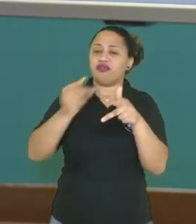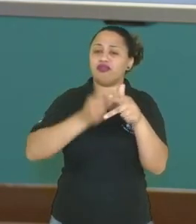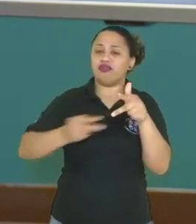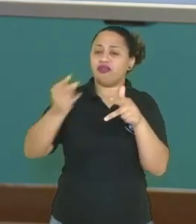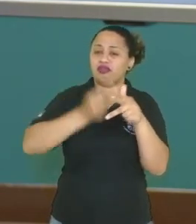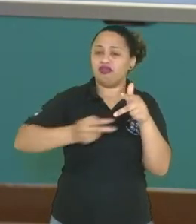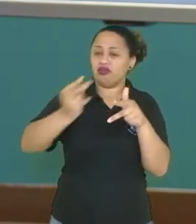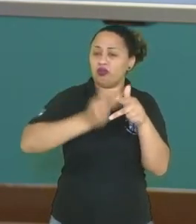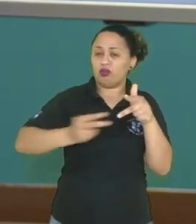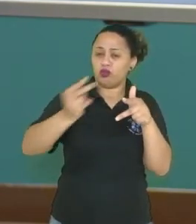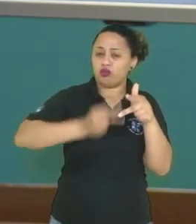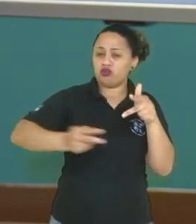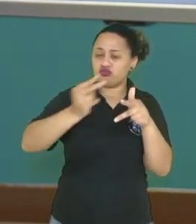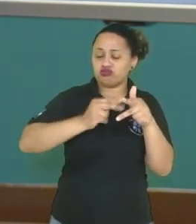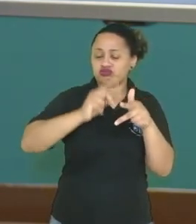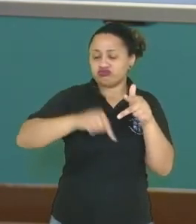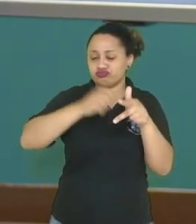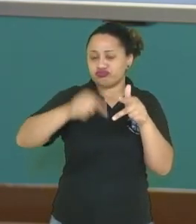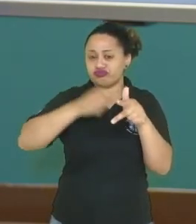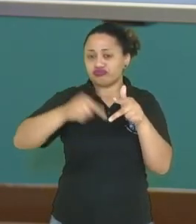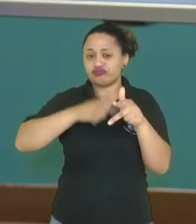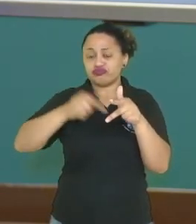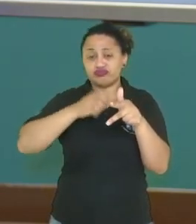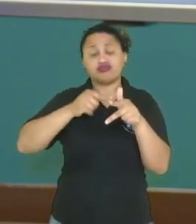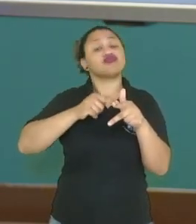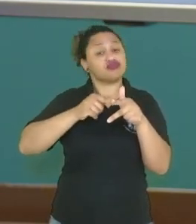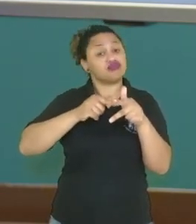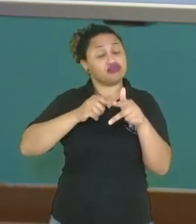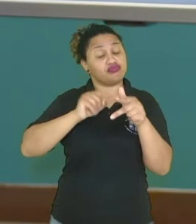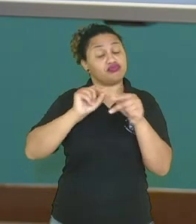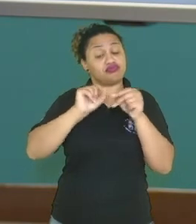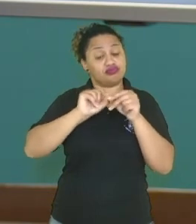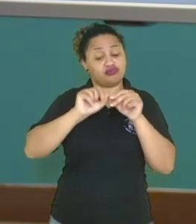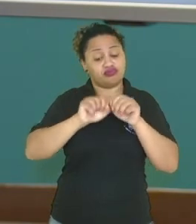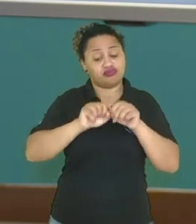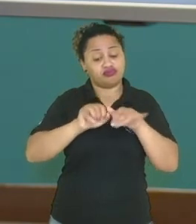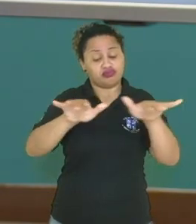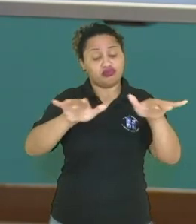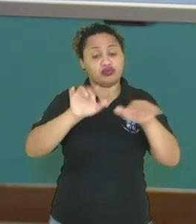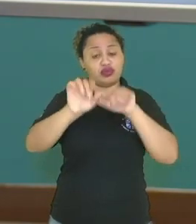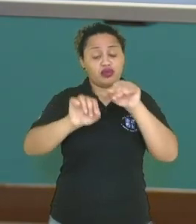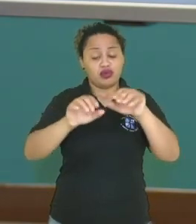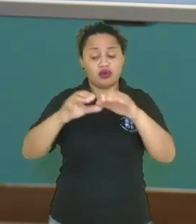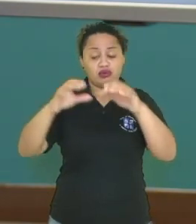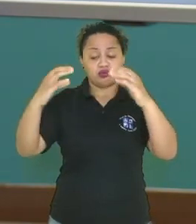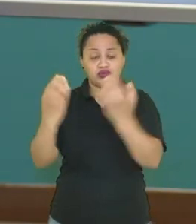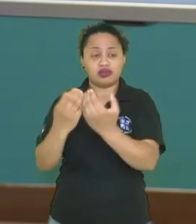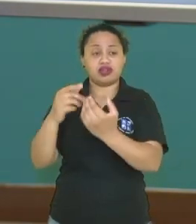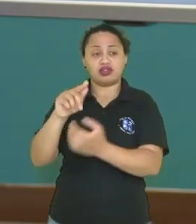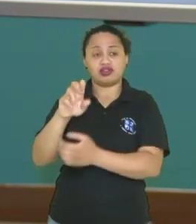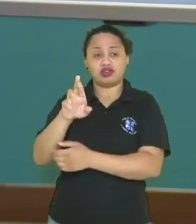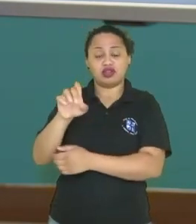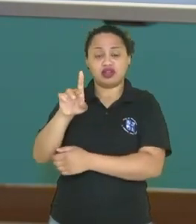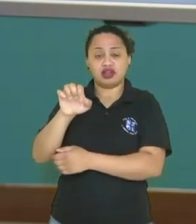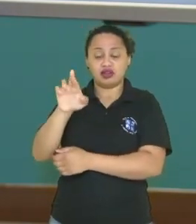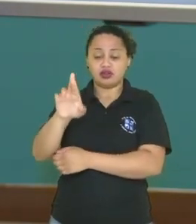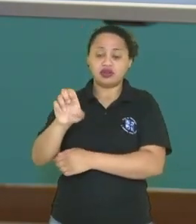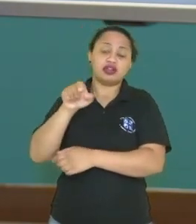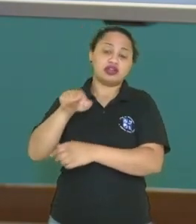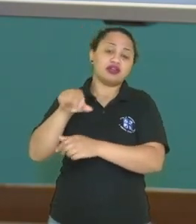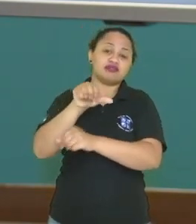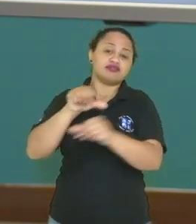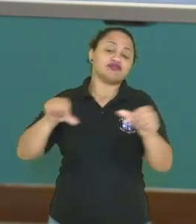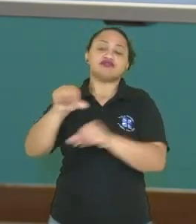girar, certo? E vai ser ali direcionado ali, né? Para os geradores, onde vai se transformar. Vai